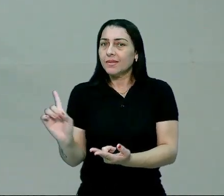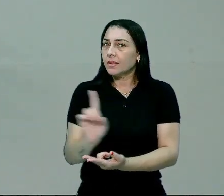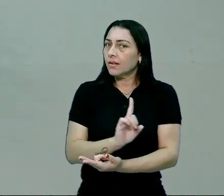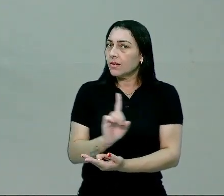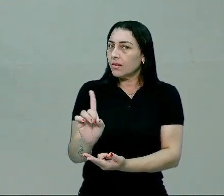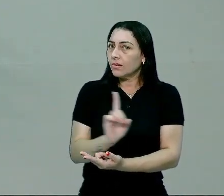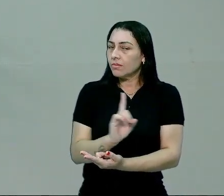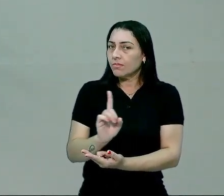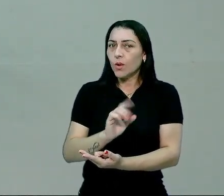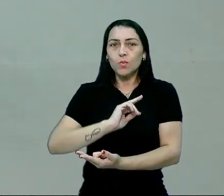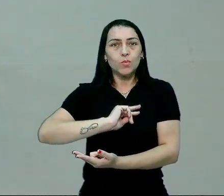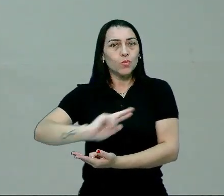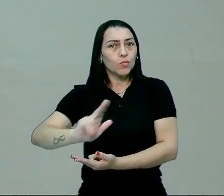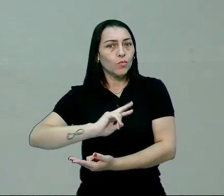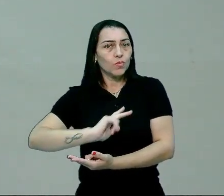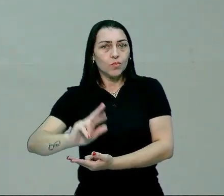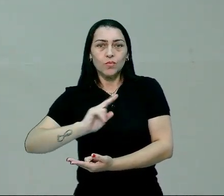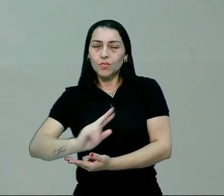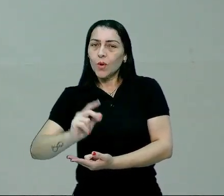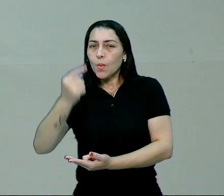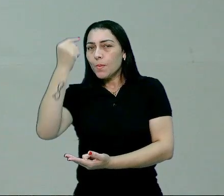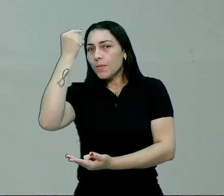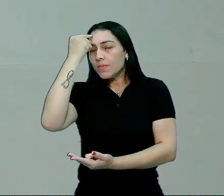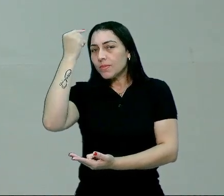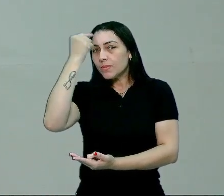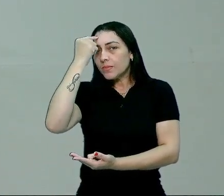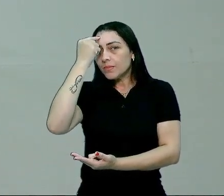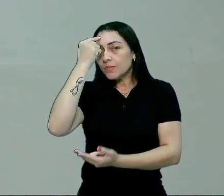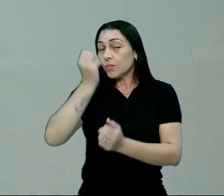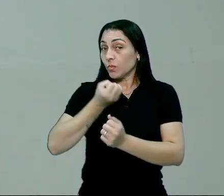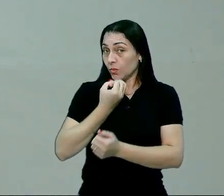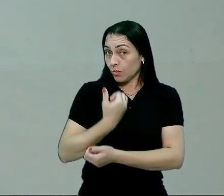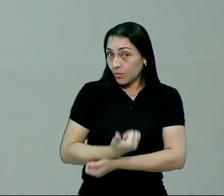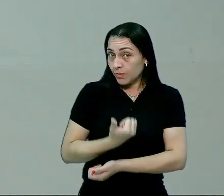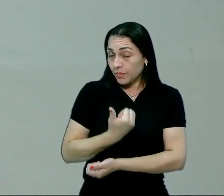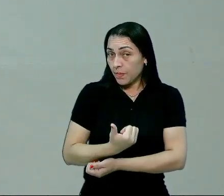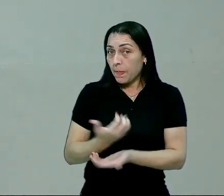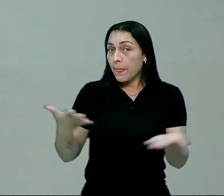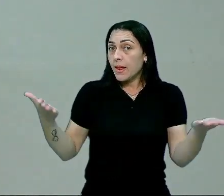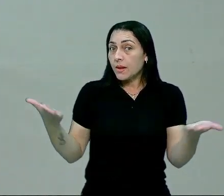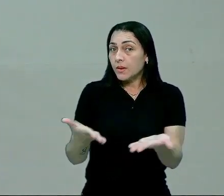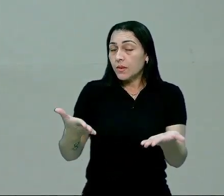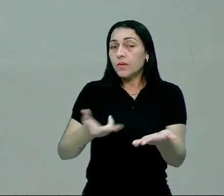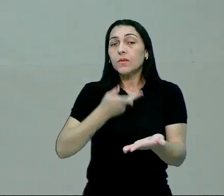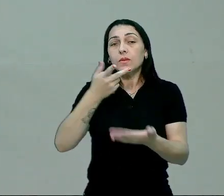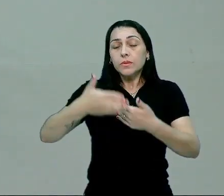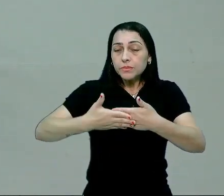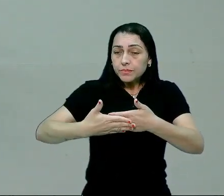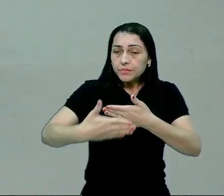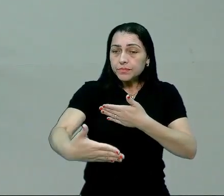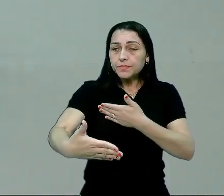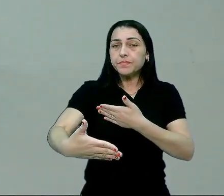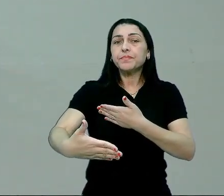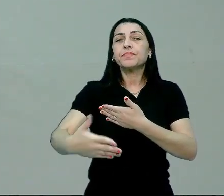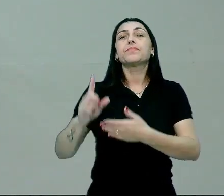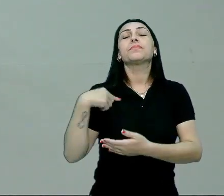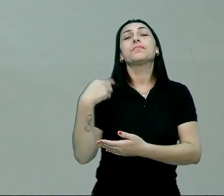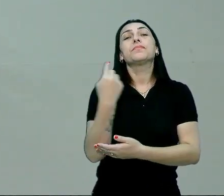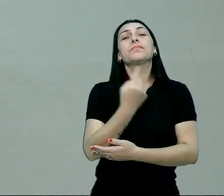com raiva? Não. Então, não existe uma reflexão. Tudo bem? Agora, nós vamos avançar,